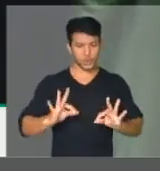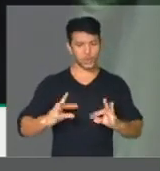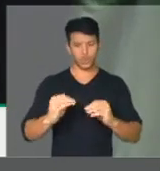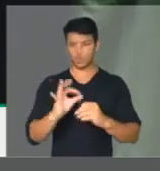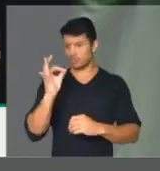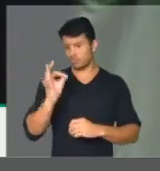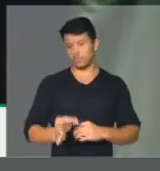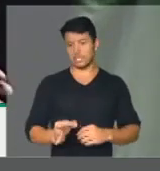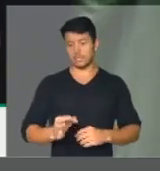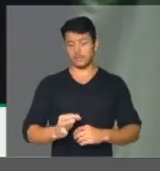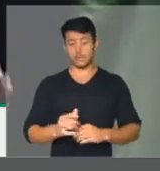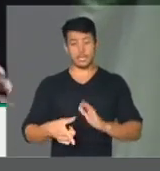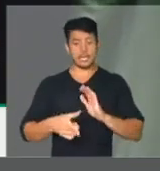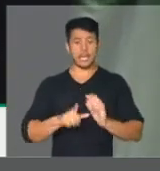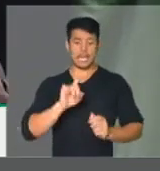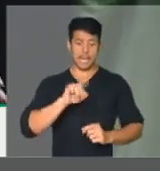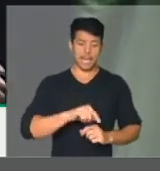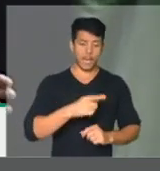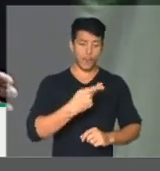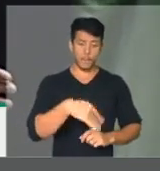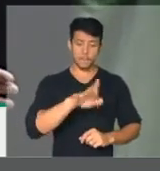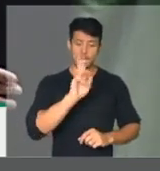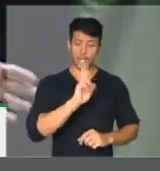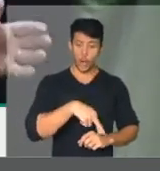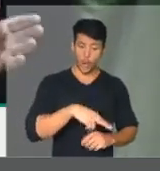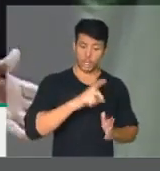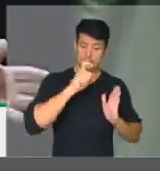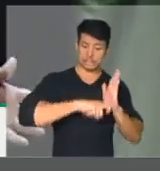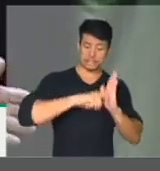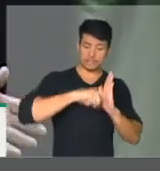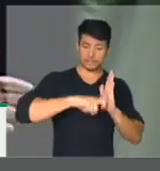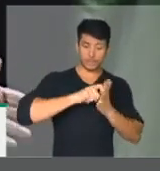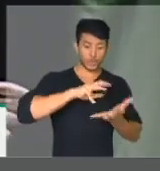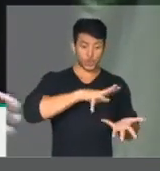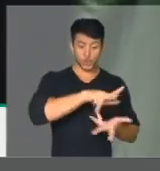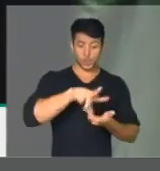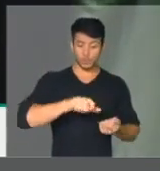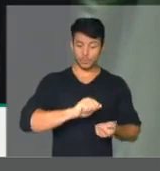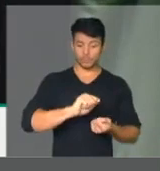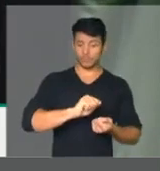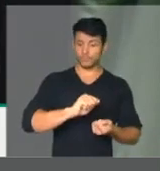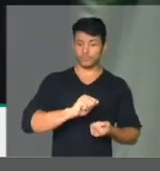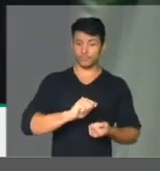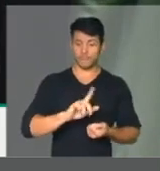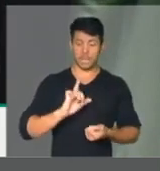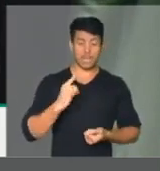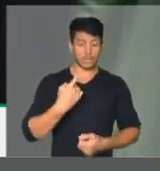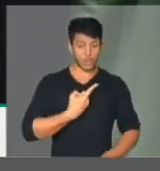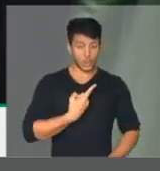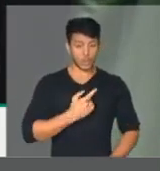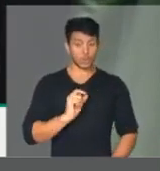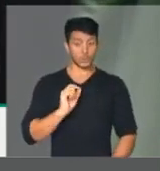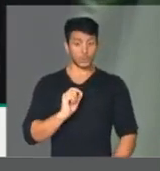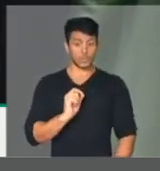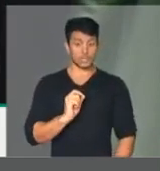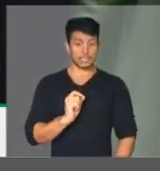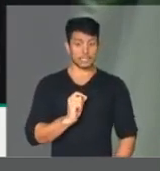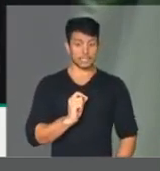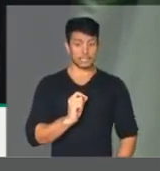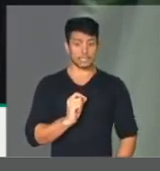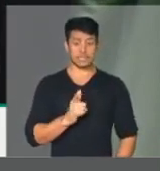do pior sistema tributário do mundo, que em 190 países, o Brasil é centésimo, octagésimo quarto